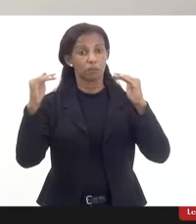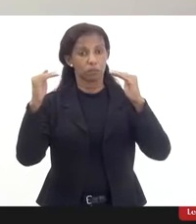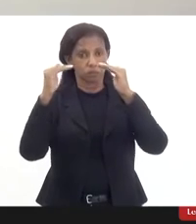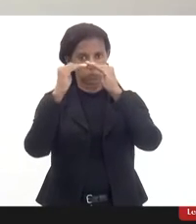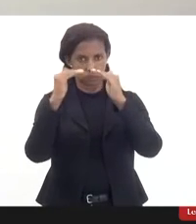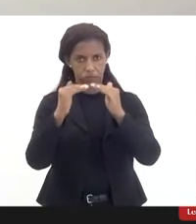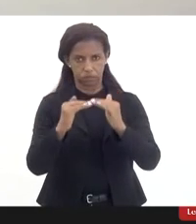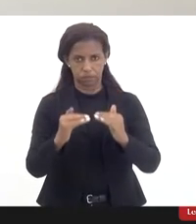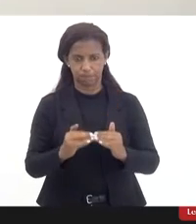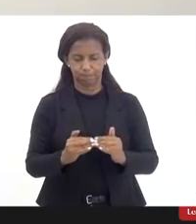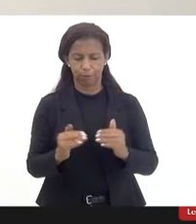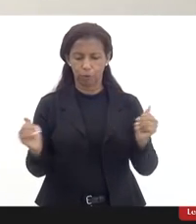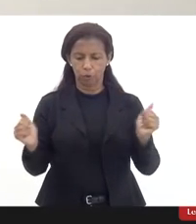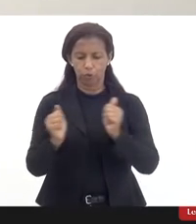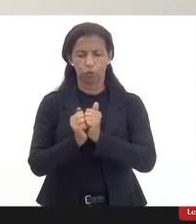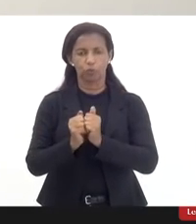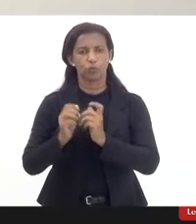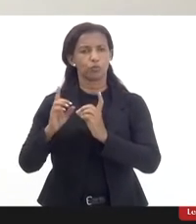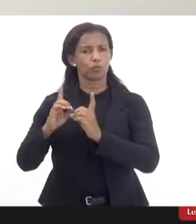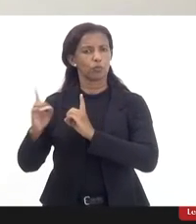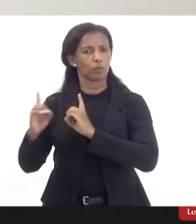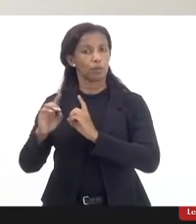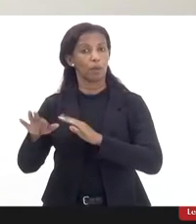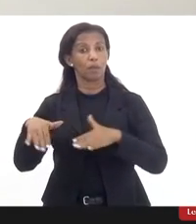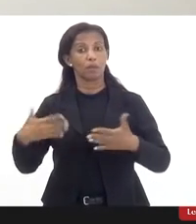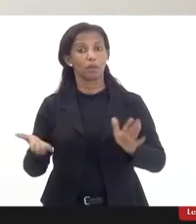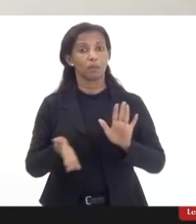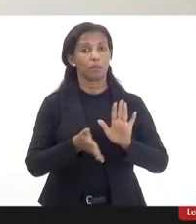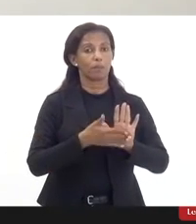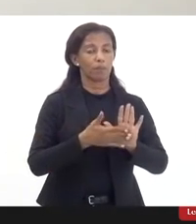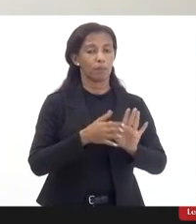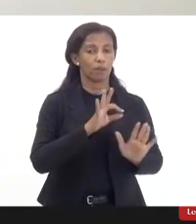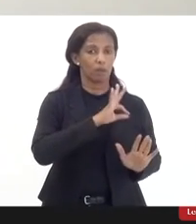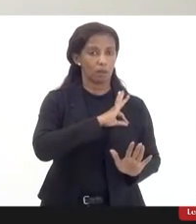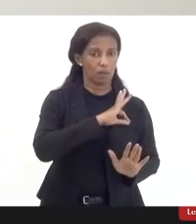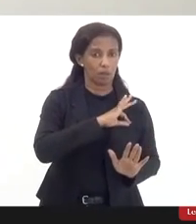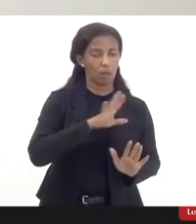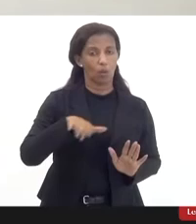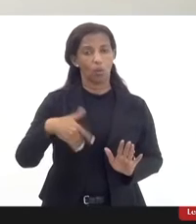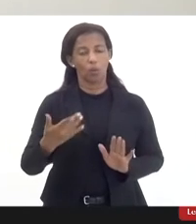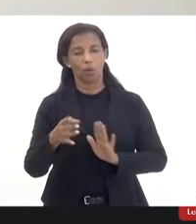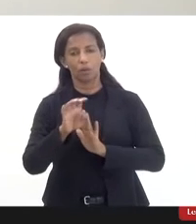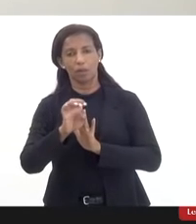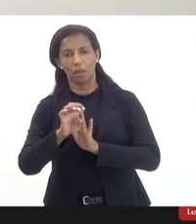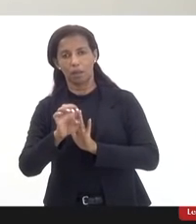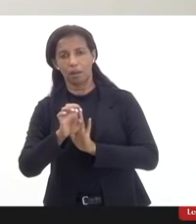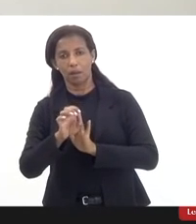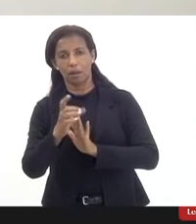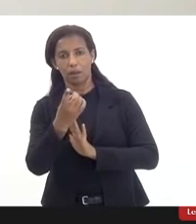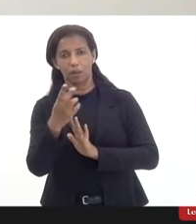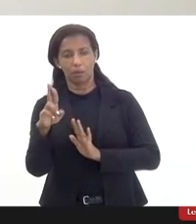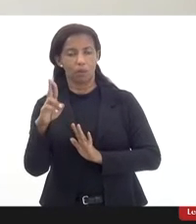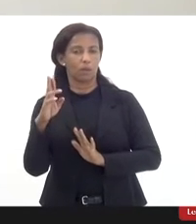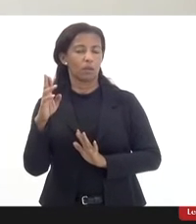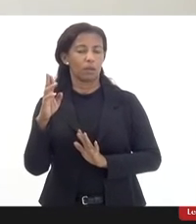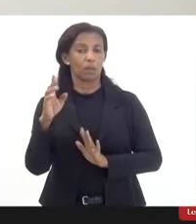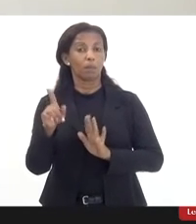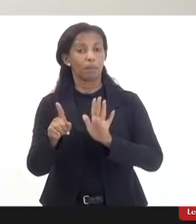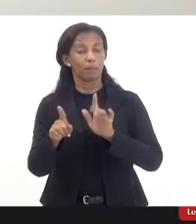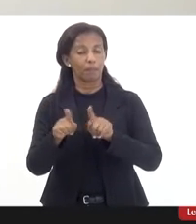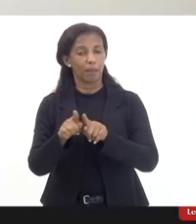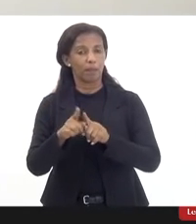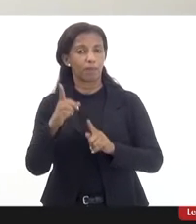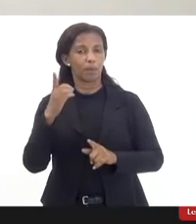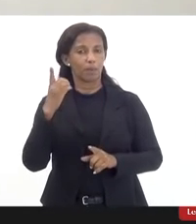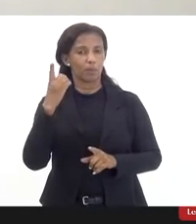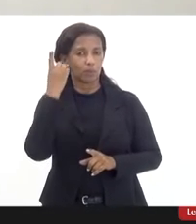com o debate tanto a emenda que foi proposta pela deputada Marta Rocha quanto a emenda que foi proposta pelo deputado Valdeck como a